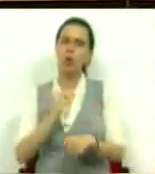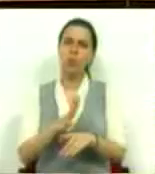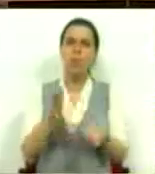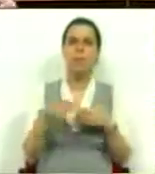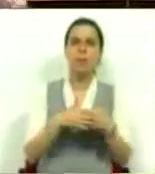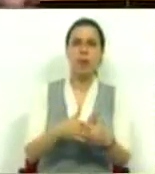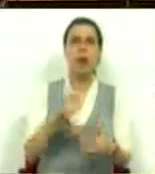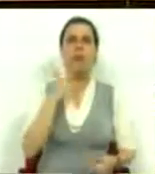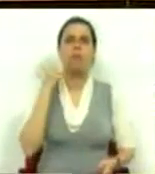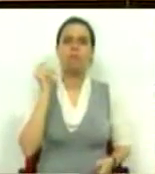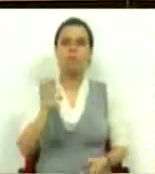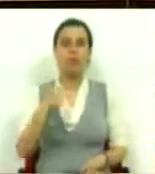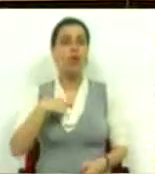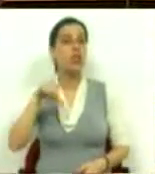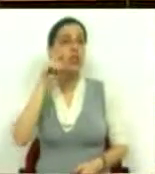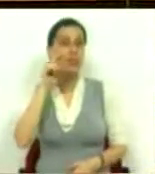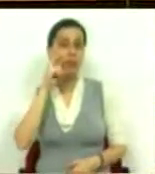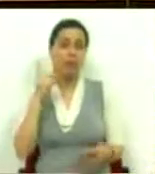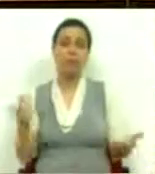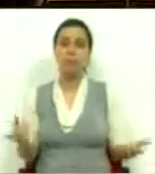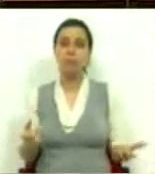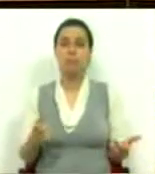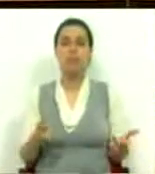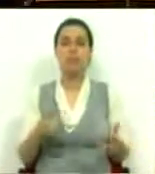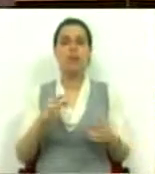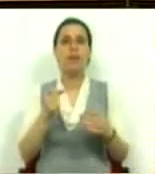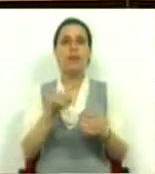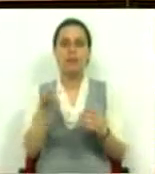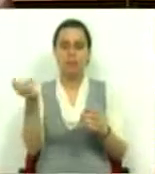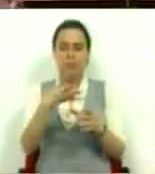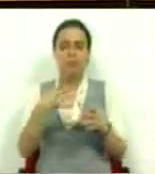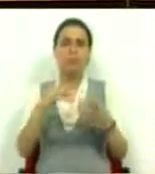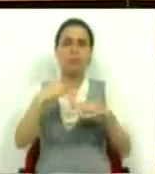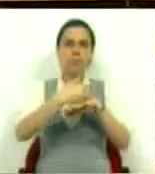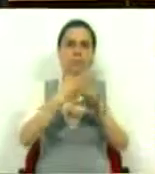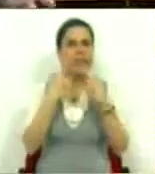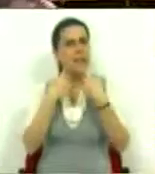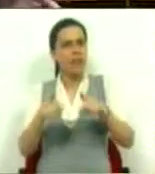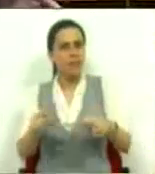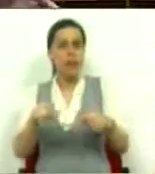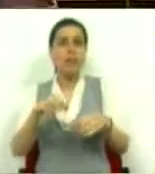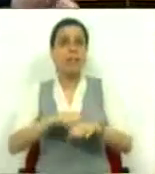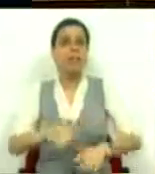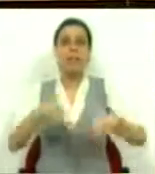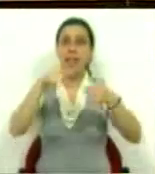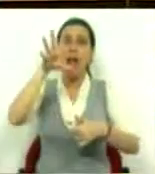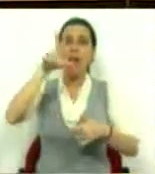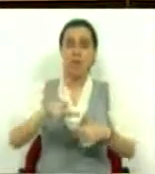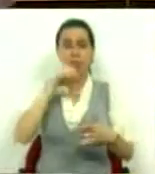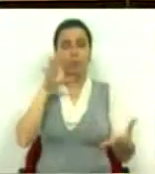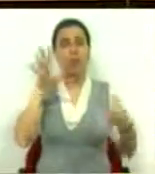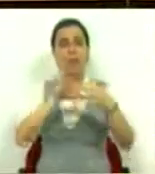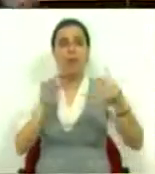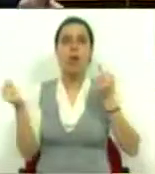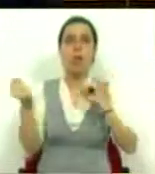processo. Há muitos anos que vimos defendendo, inclusivamente, minicâmaras, uma divisão administrativa diferente na cidade de Lisboa. Isso tem a